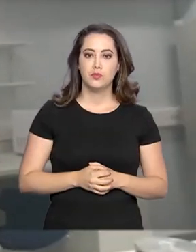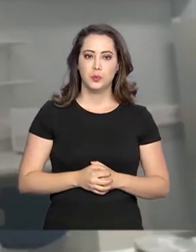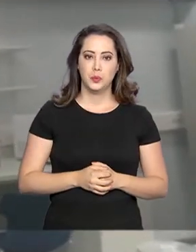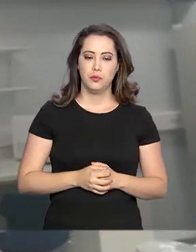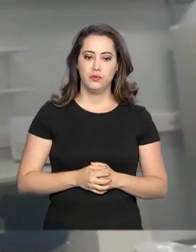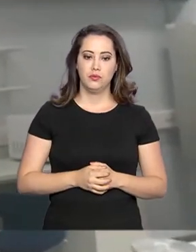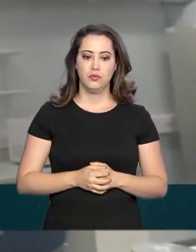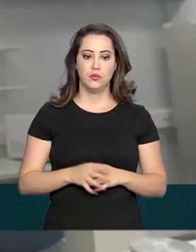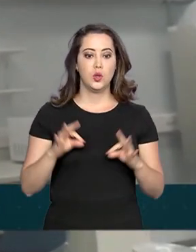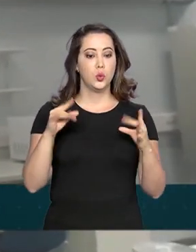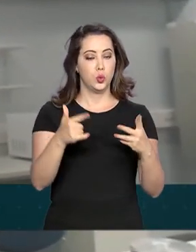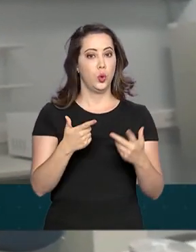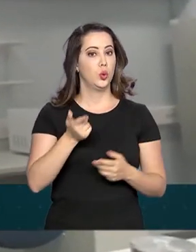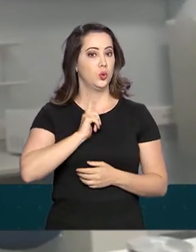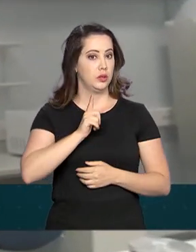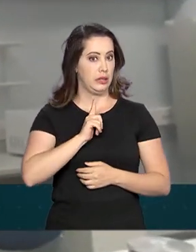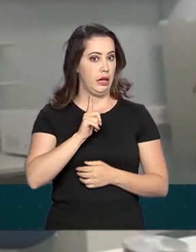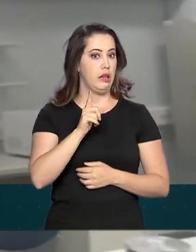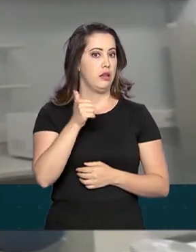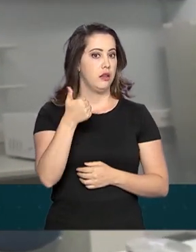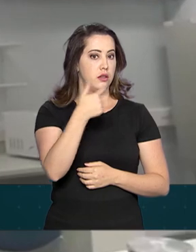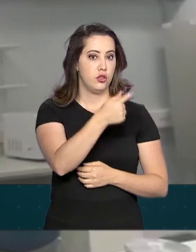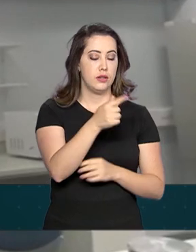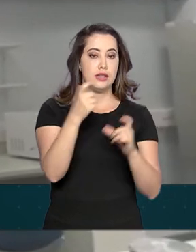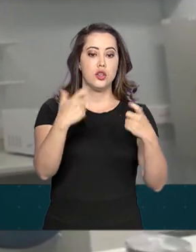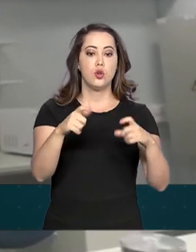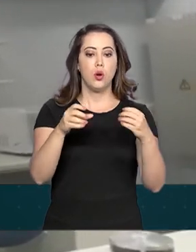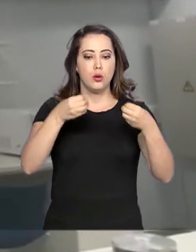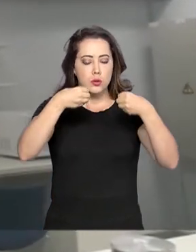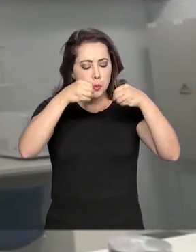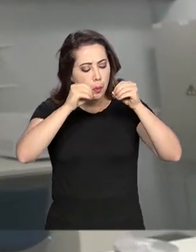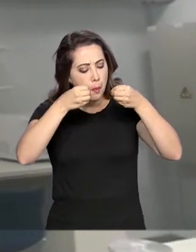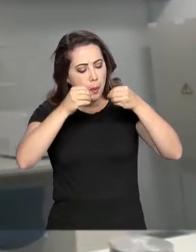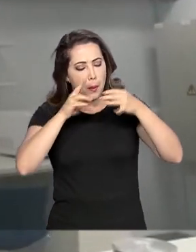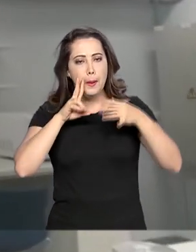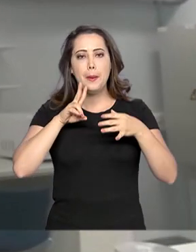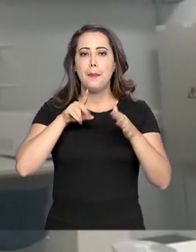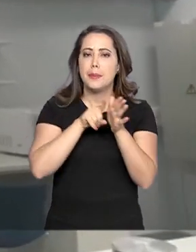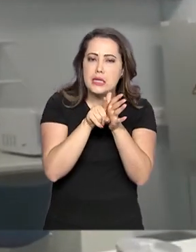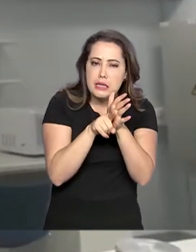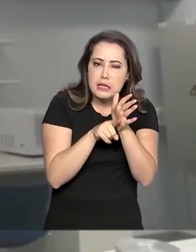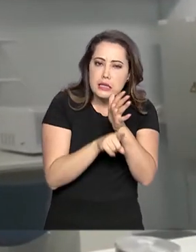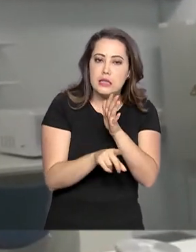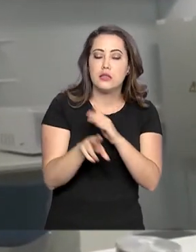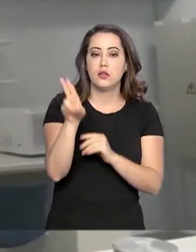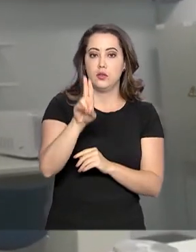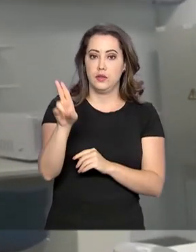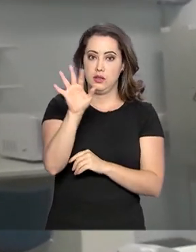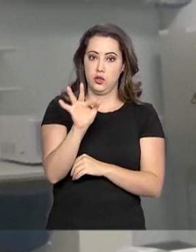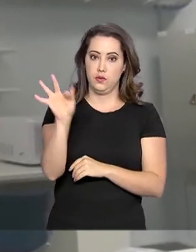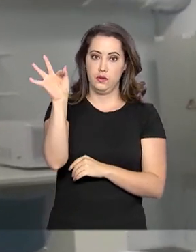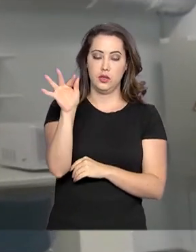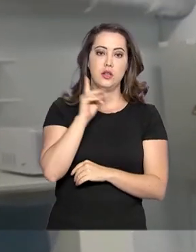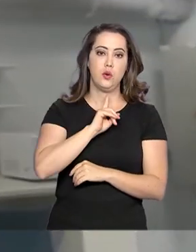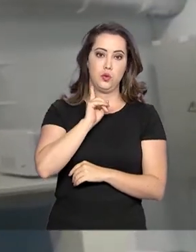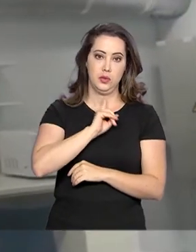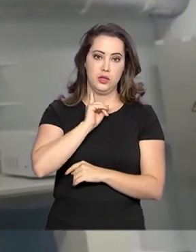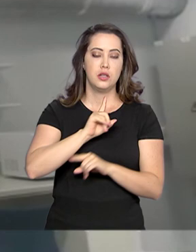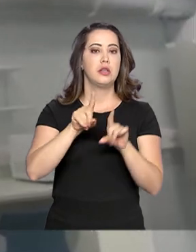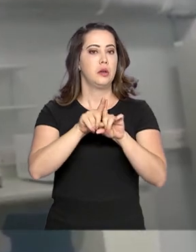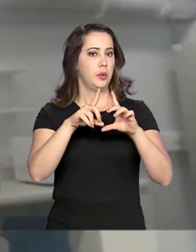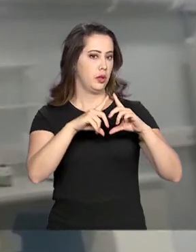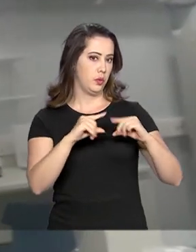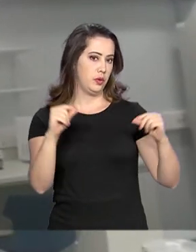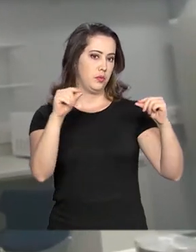Ao todo a Estação vai contar com 17 laboratórios. Os pesquisadores da Universidade Federal de Minas Gerais e da Universidade Nacional de